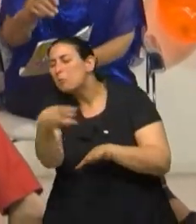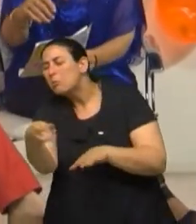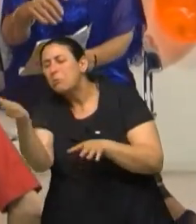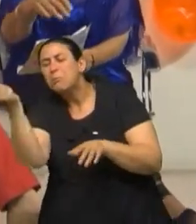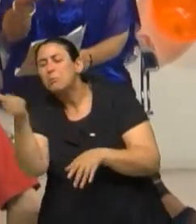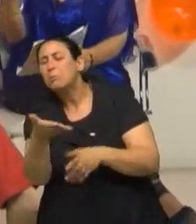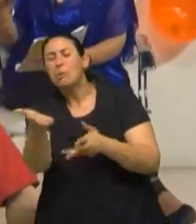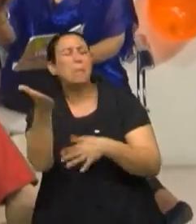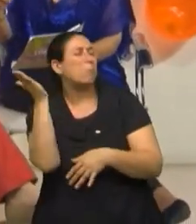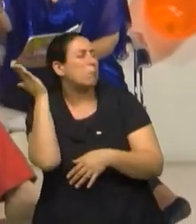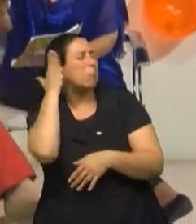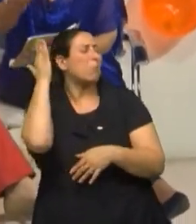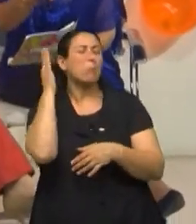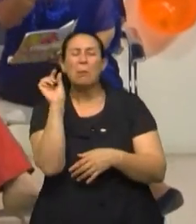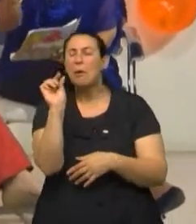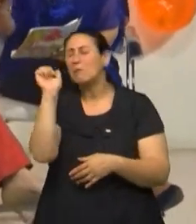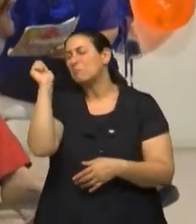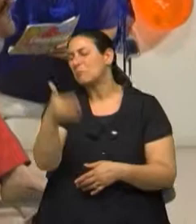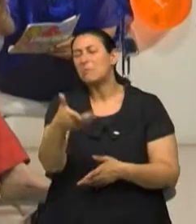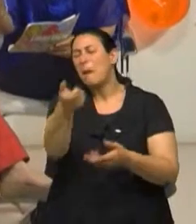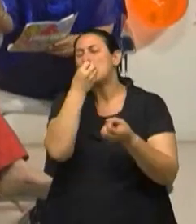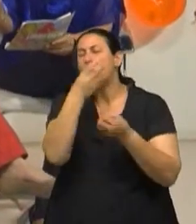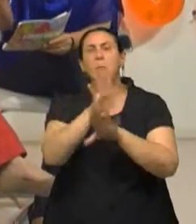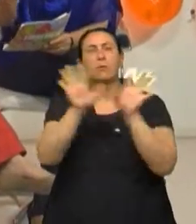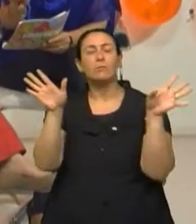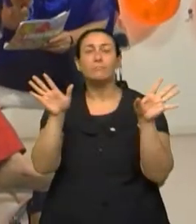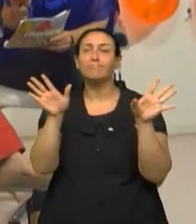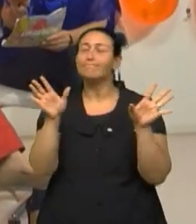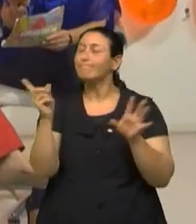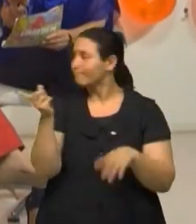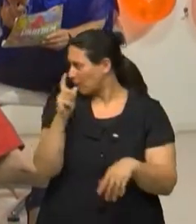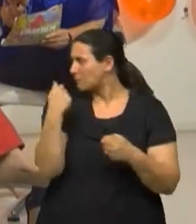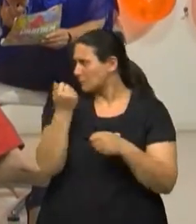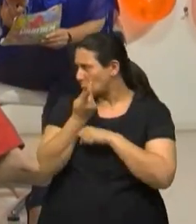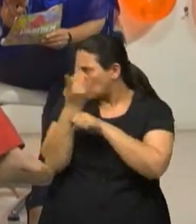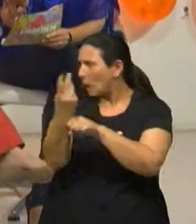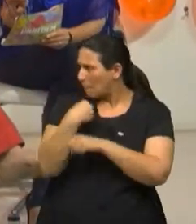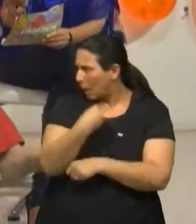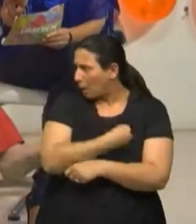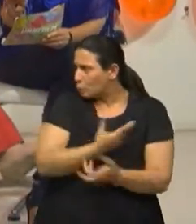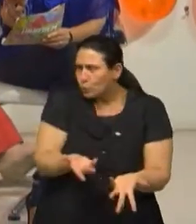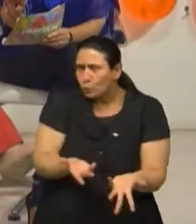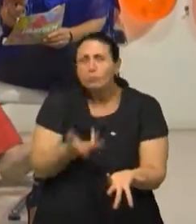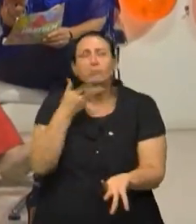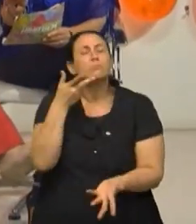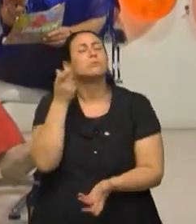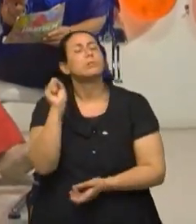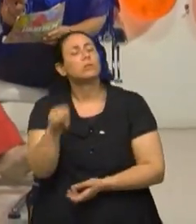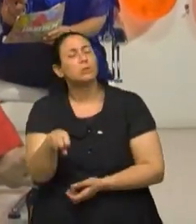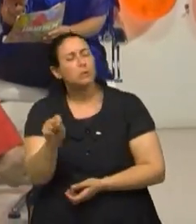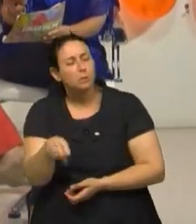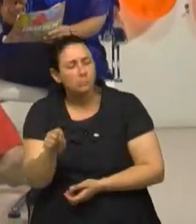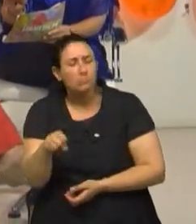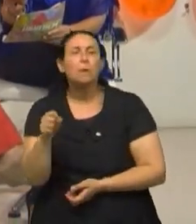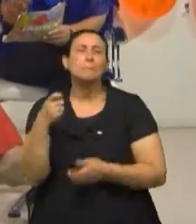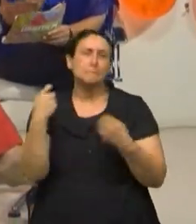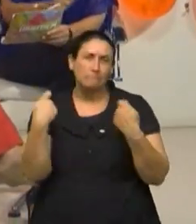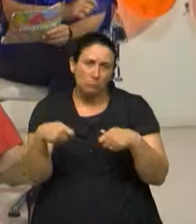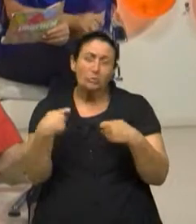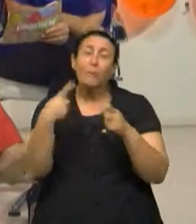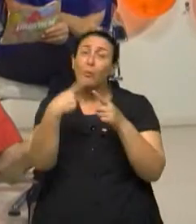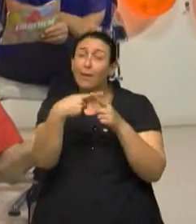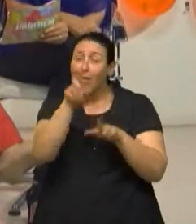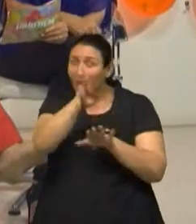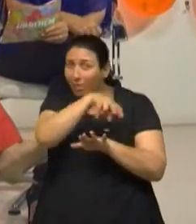um pouquinho com a cabeça, mas está bem, senta aqui, já deu. Então, tem que buscar atendimento sendo idoso? É, a queda é uma causa